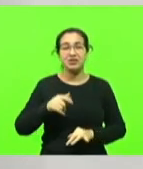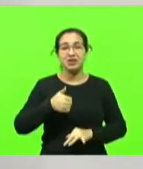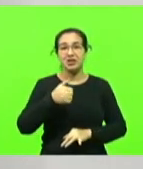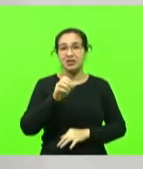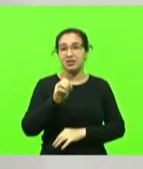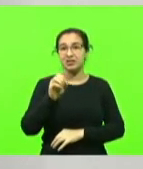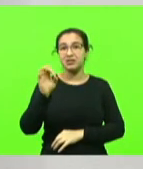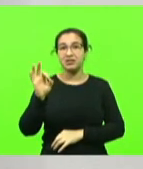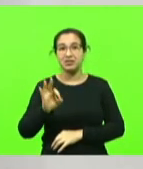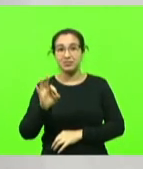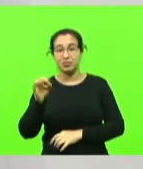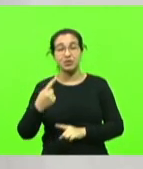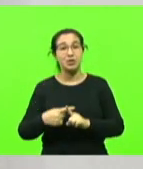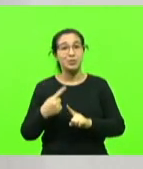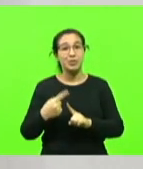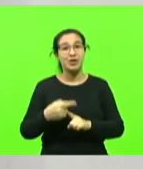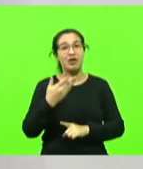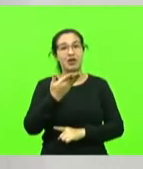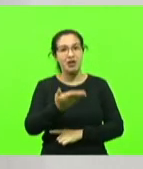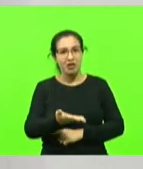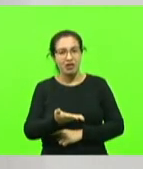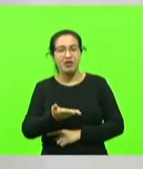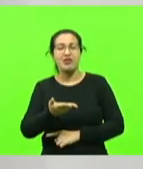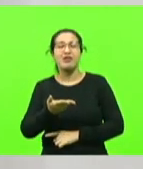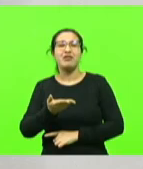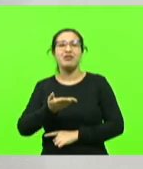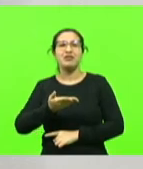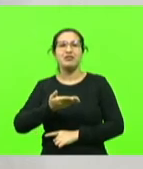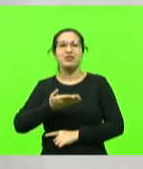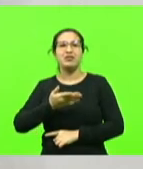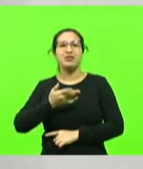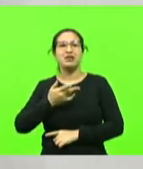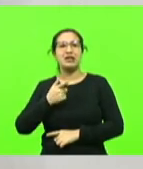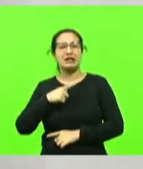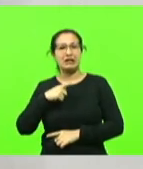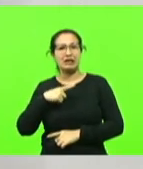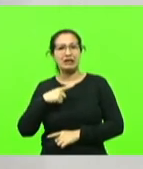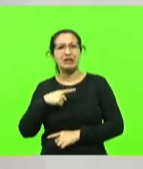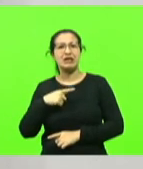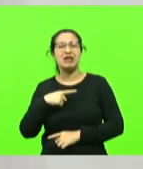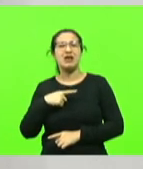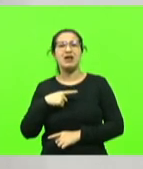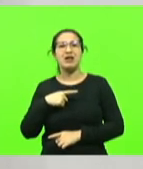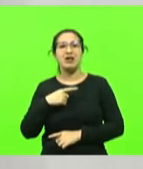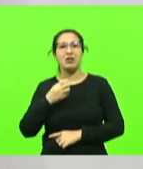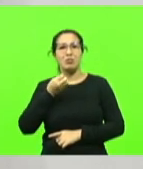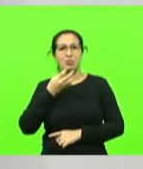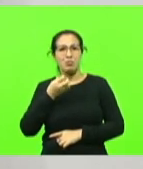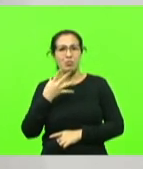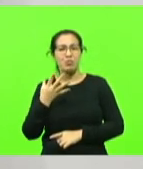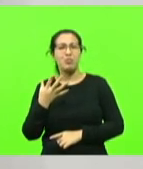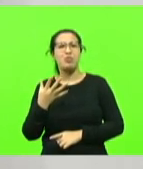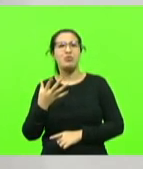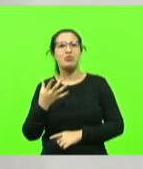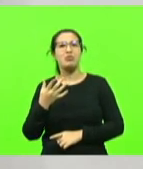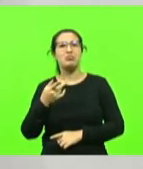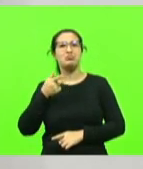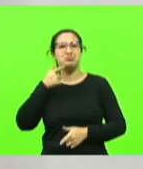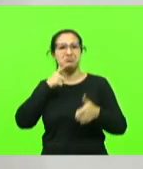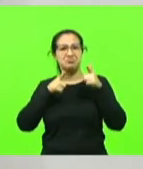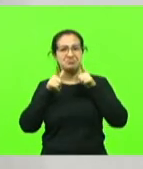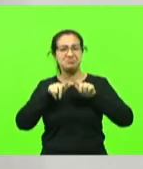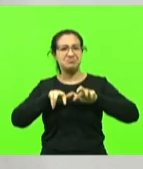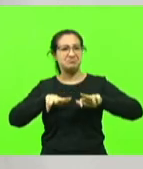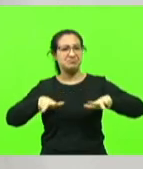pela sua capacidade de cantar, pela sua capacidade atrativa, pelo seu talento nato,